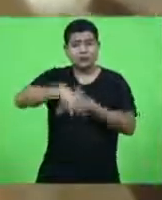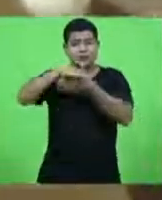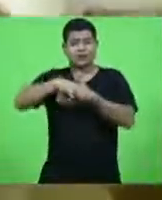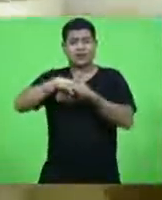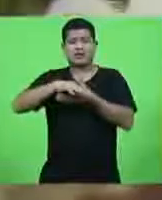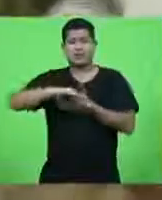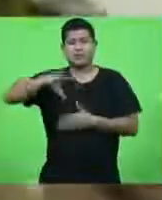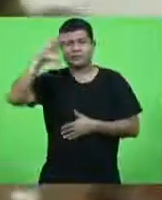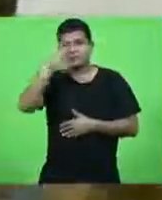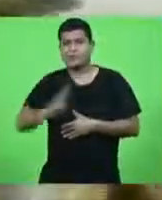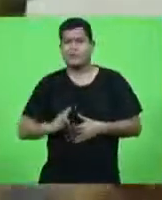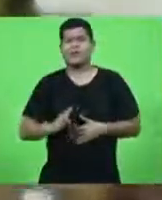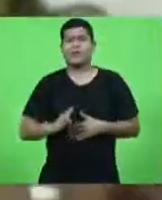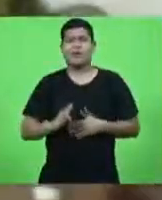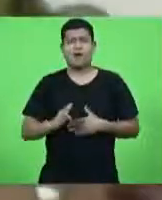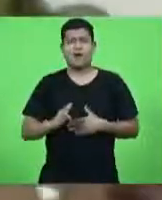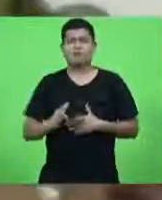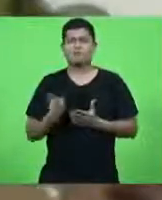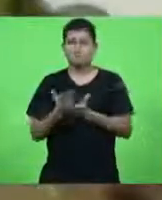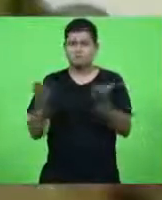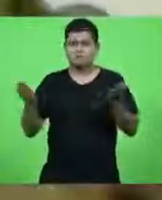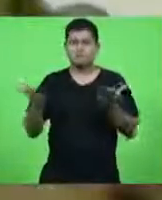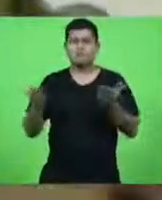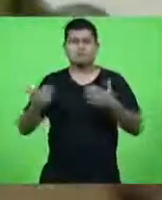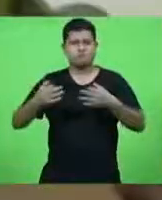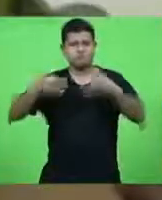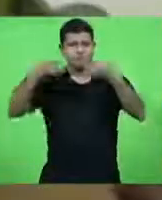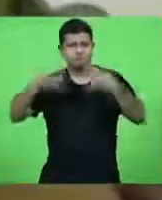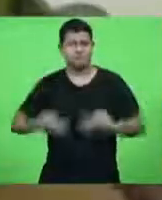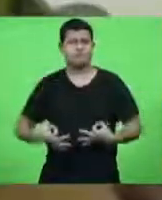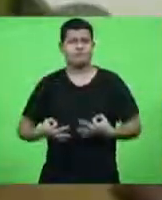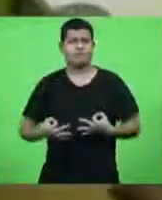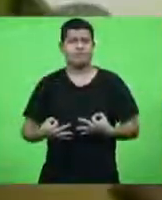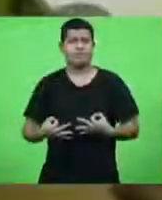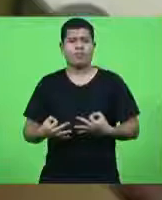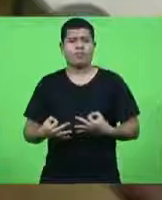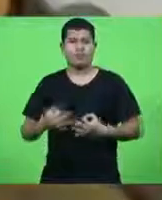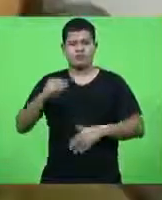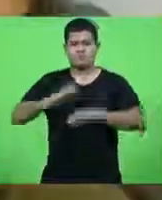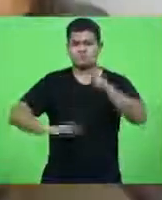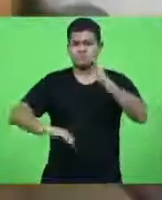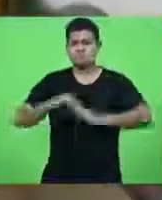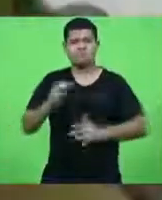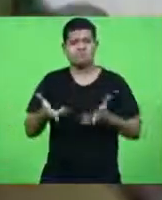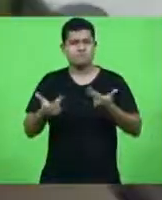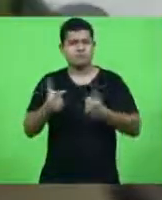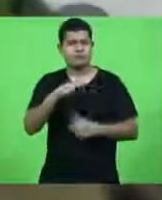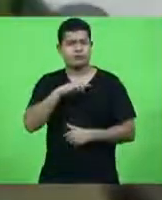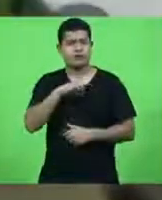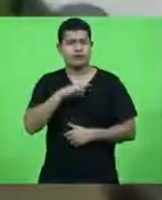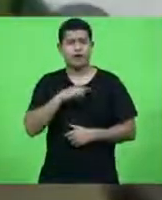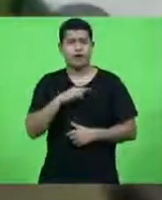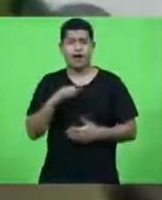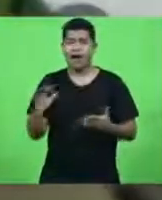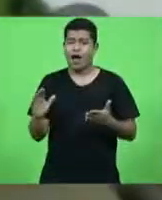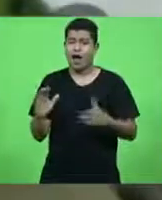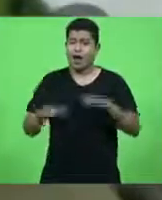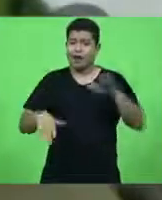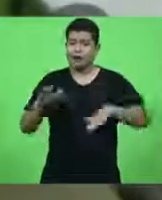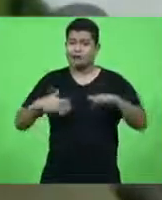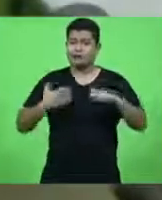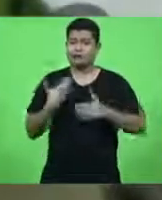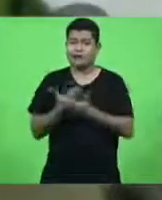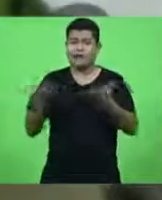exemplares e eficazes. mesmo carregando fardos desproporcionais,